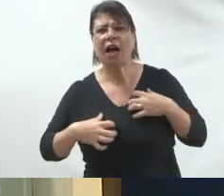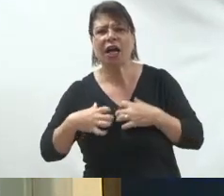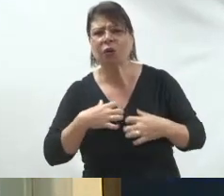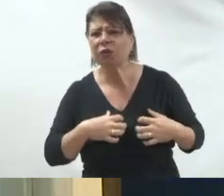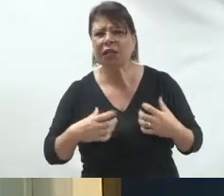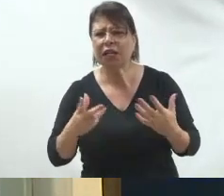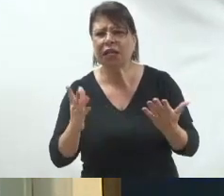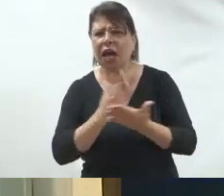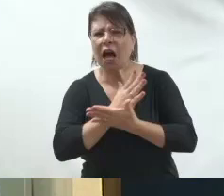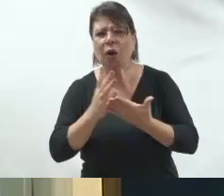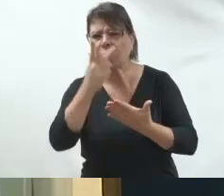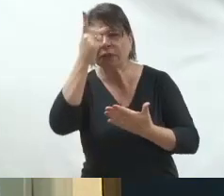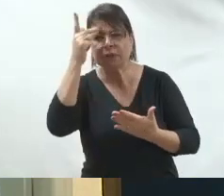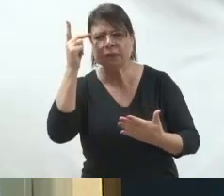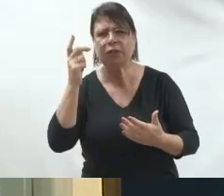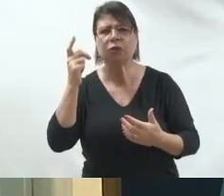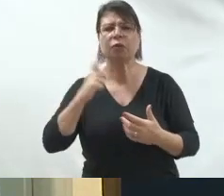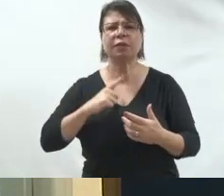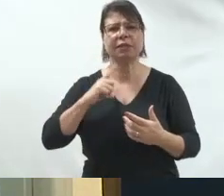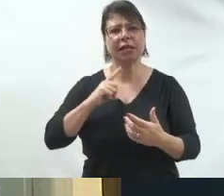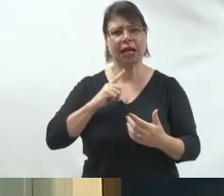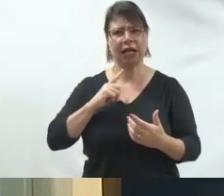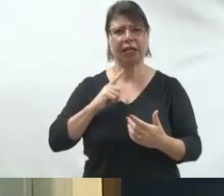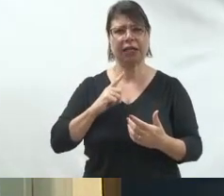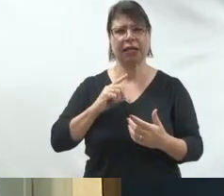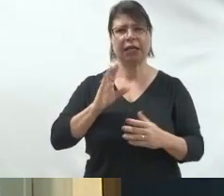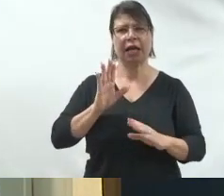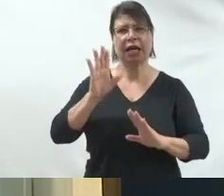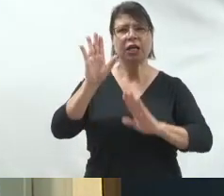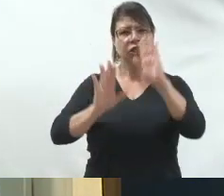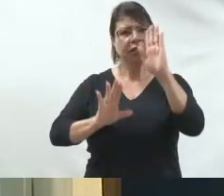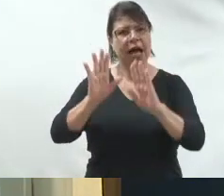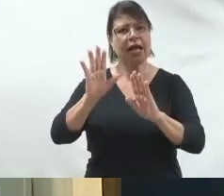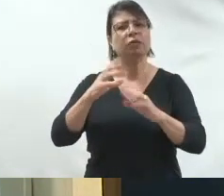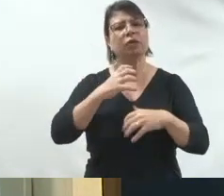campanhas que eu participo Brasil afora?